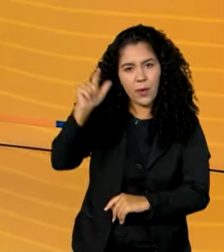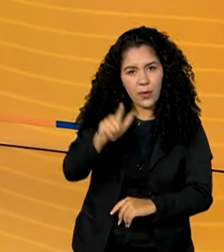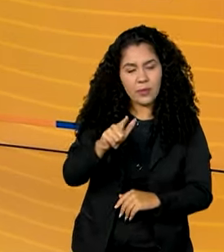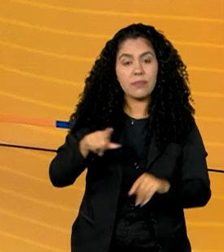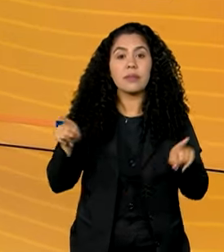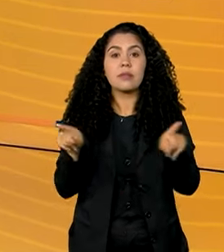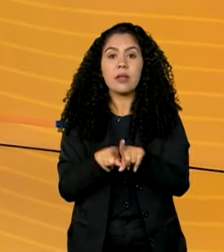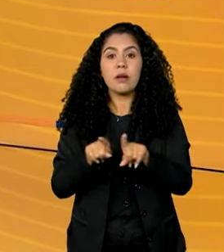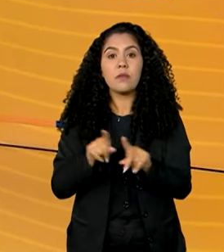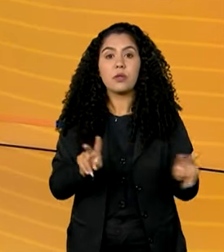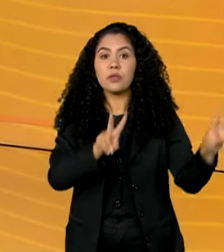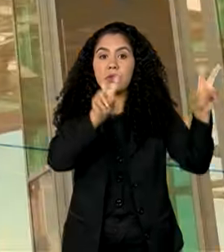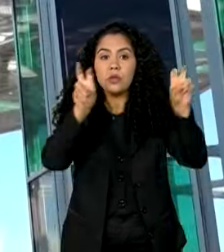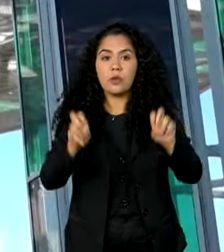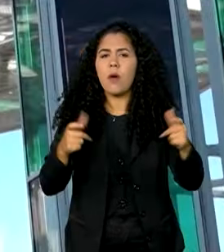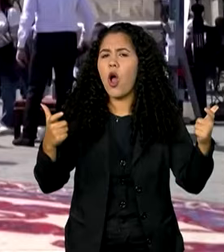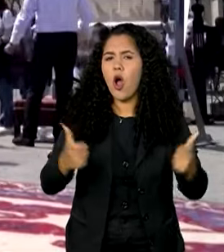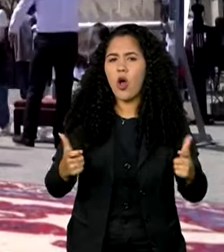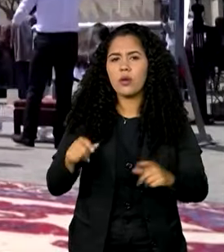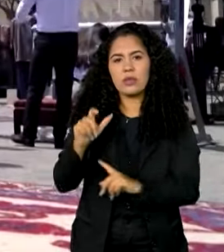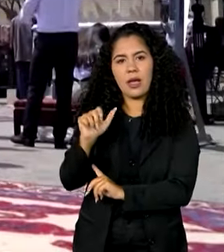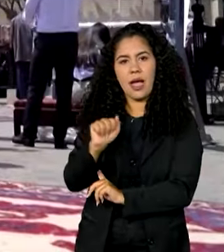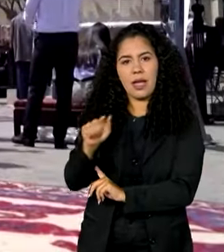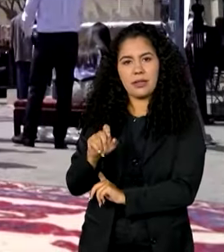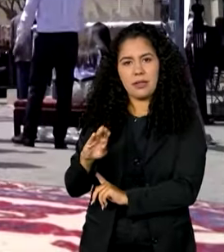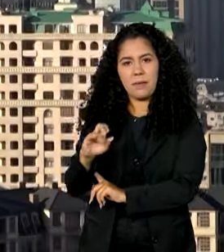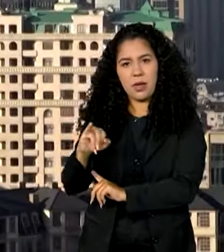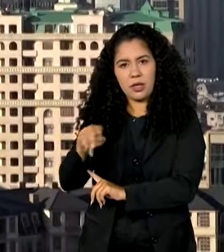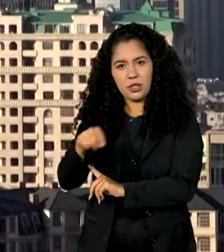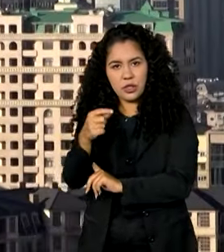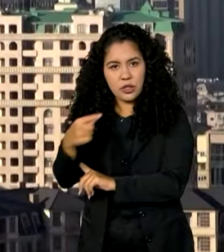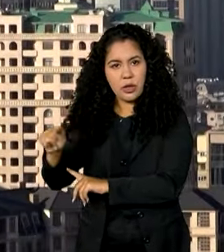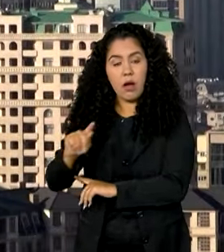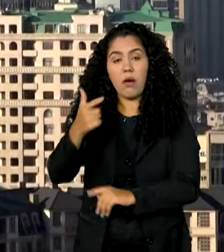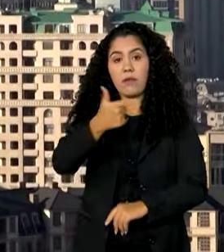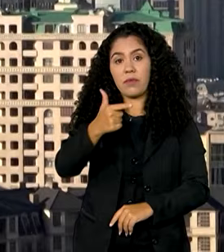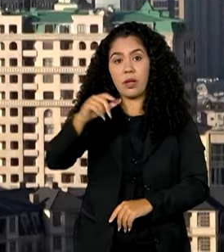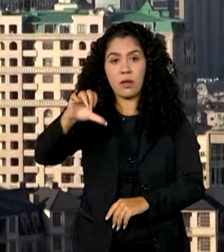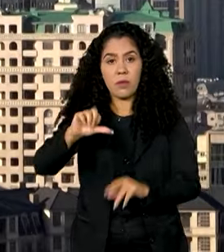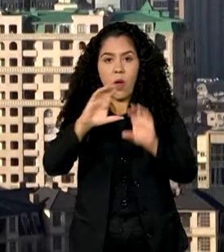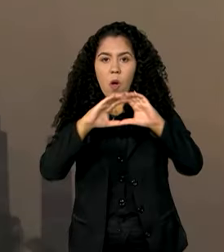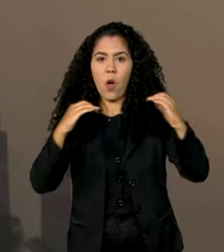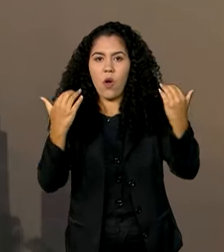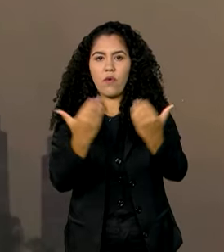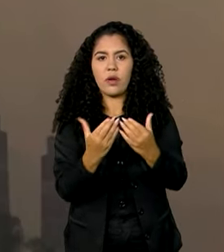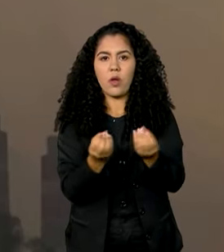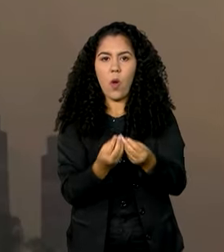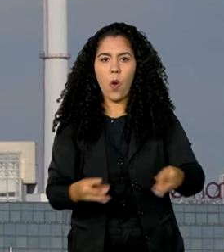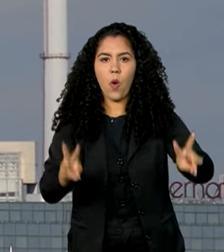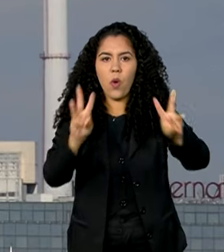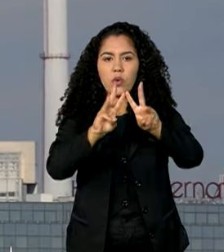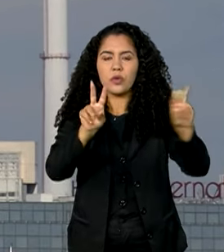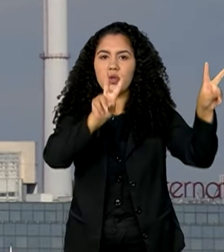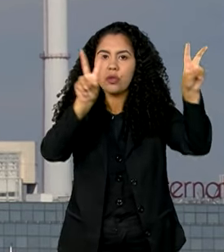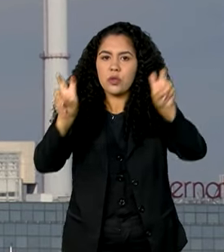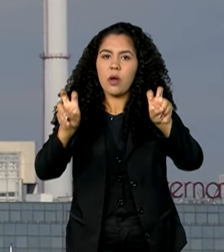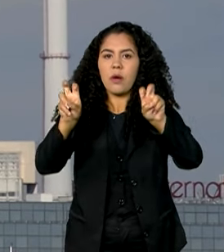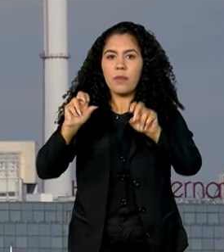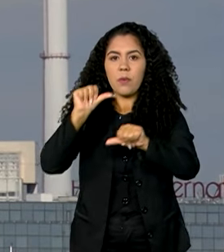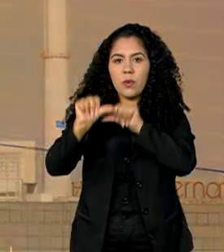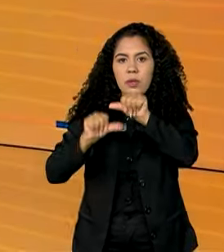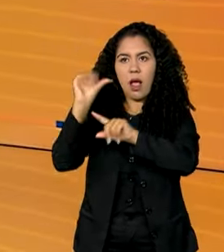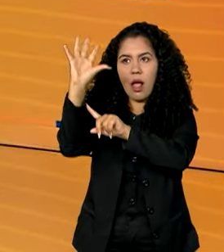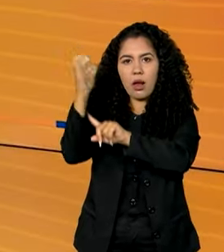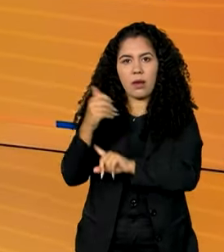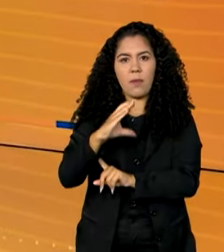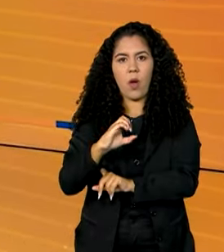também, começa hoje no Azerbaijão, a 29ª Conferência da ONU sobre Mudanças Climáticas, a COP29.